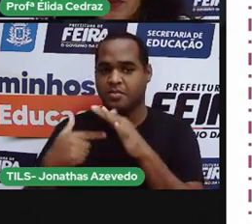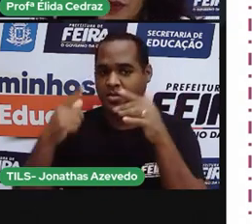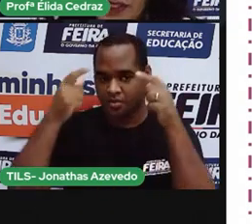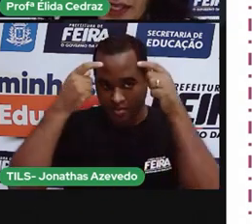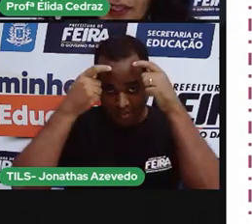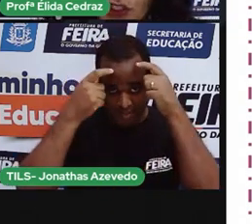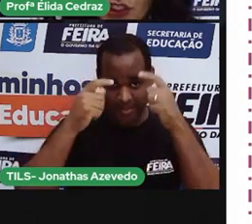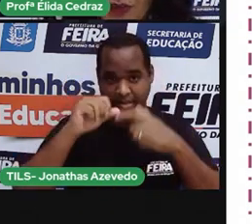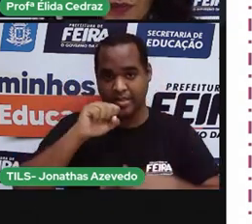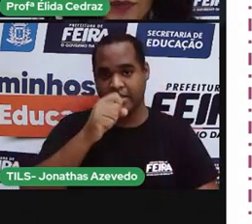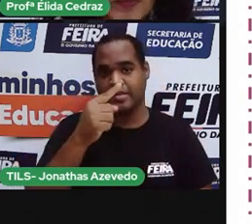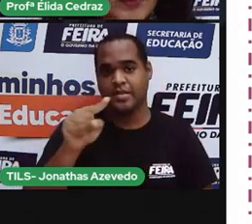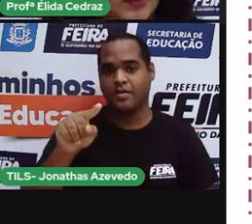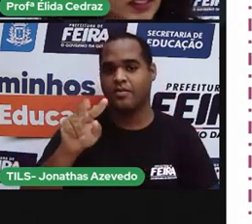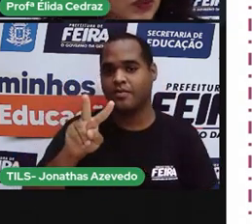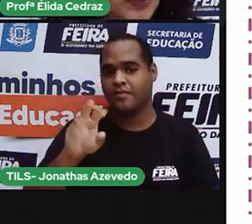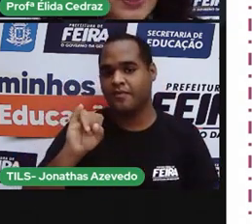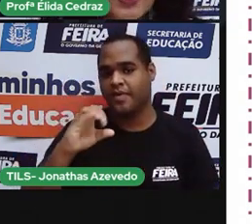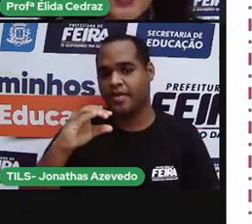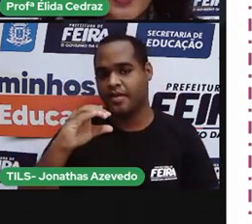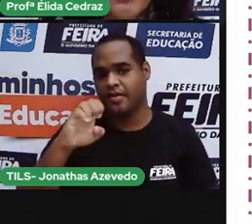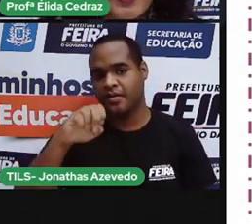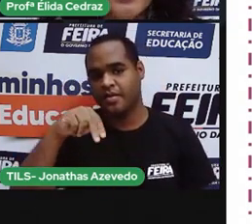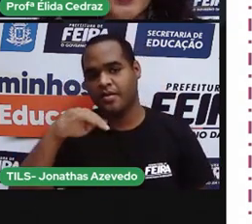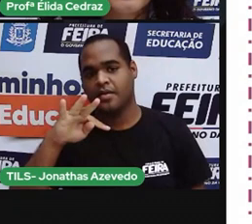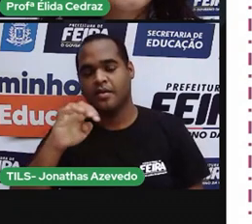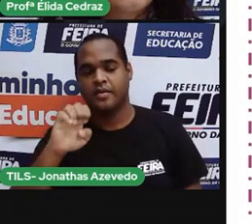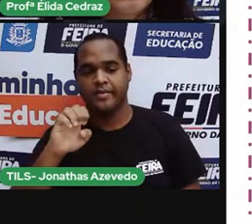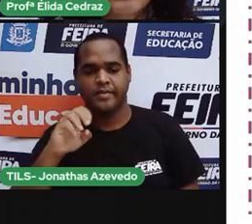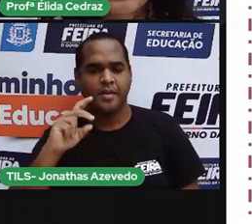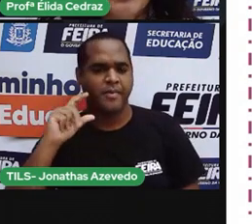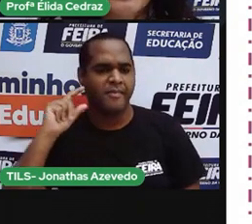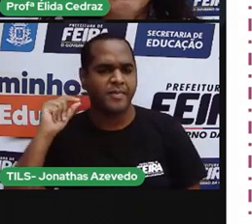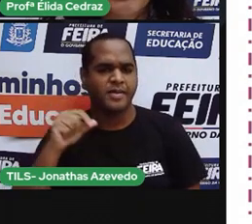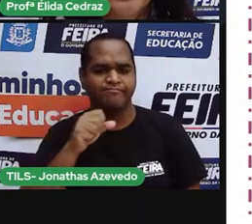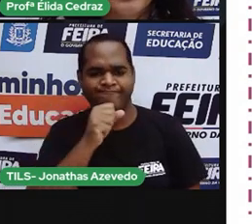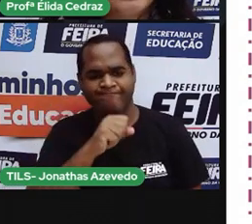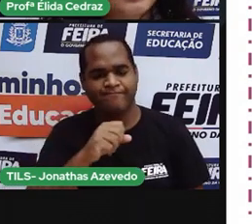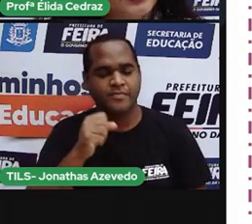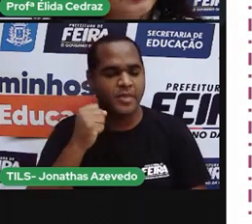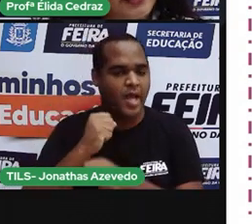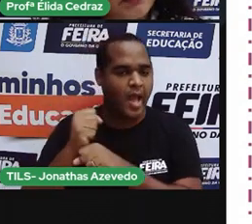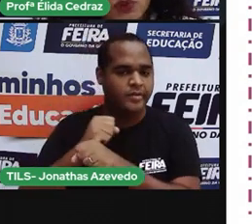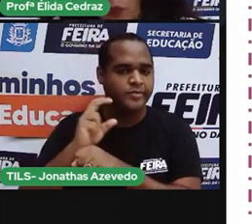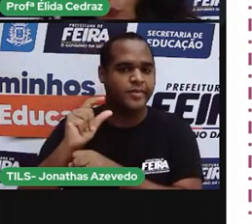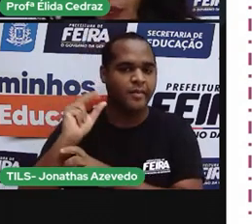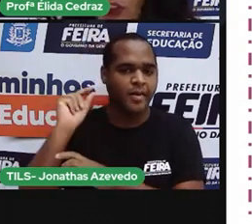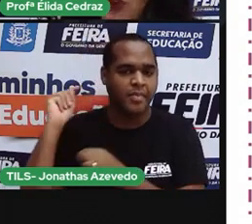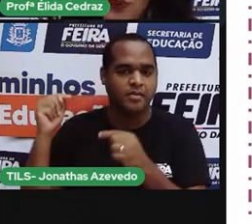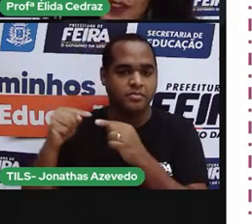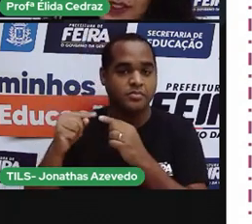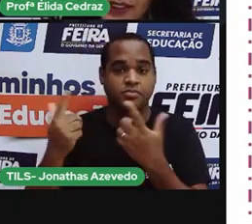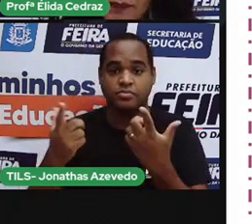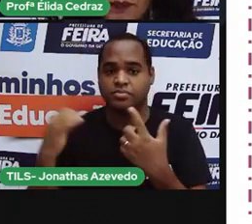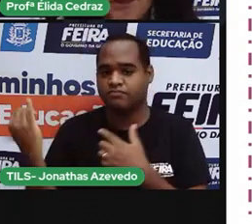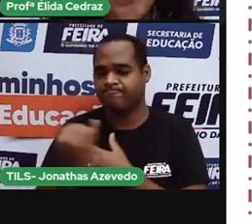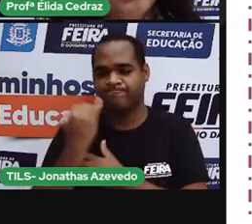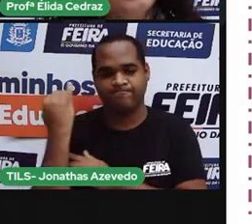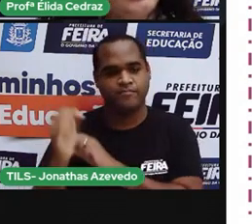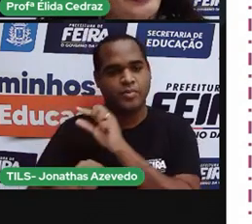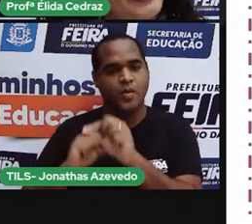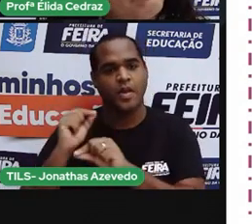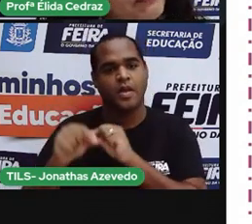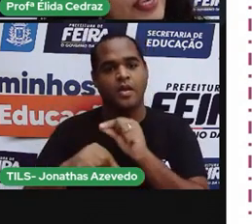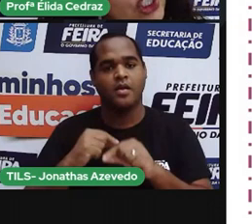dado de São Vicente. Considerado há décadas um dos mais importantes em termos culturais do município.